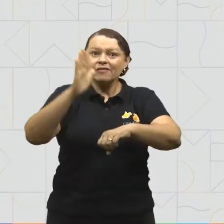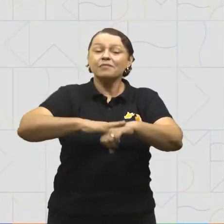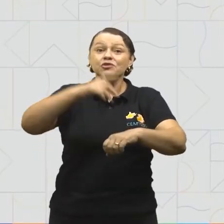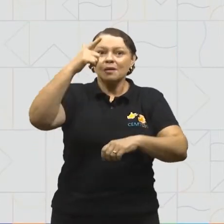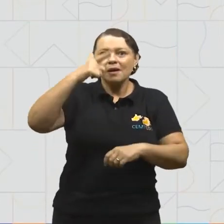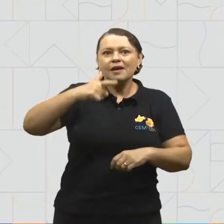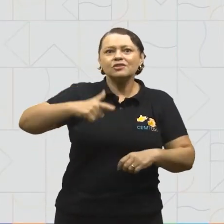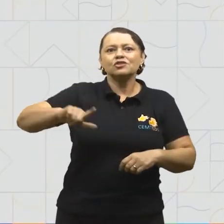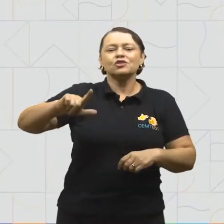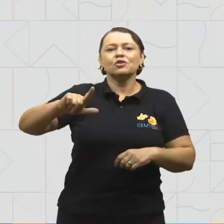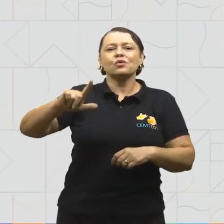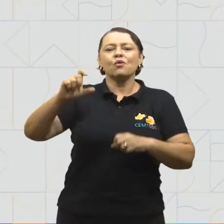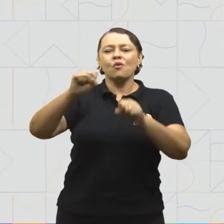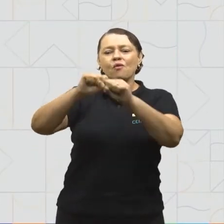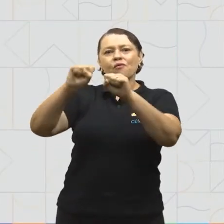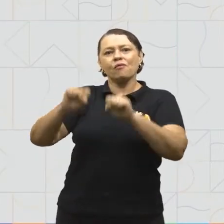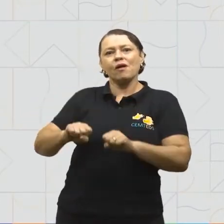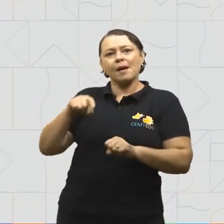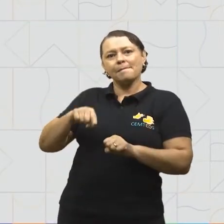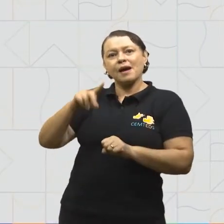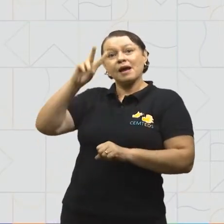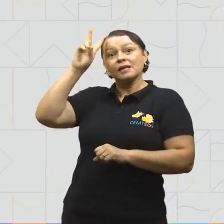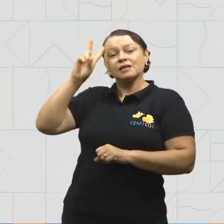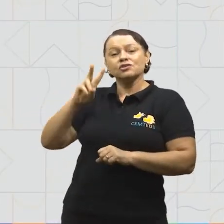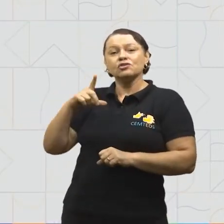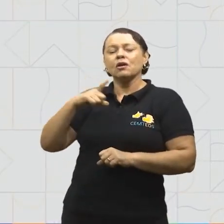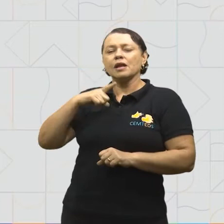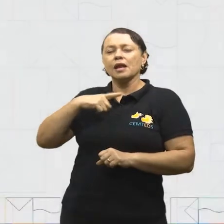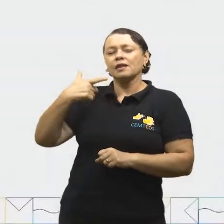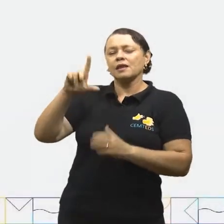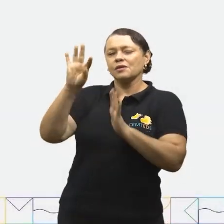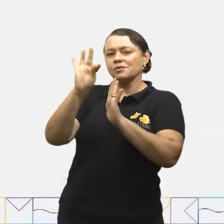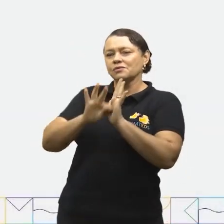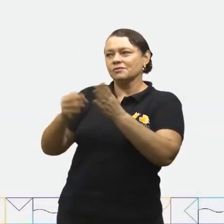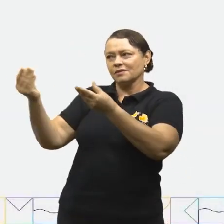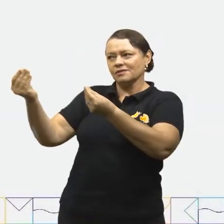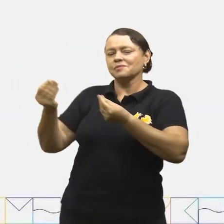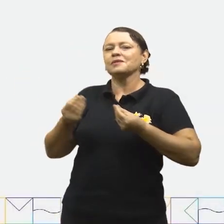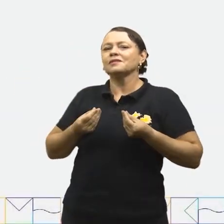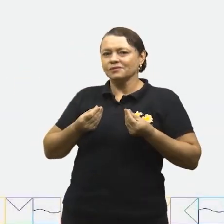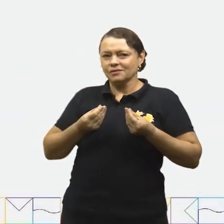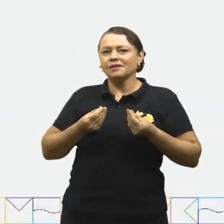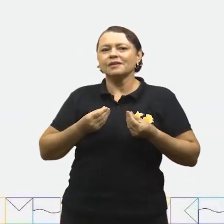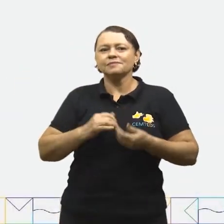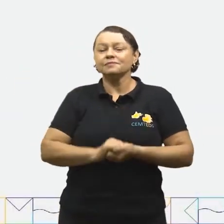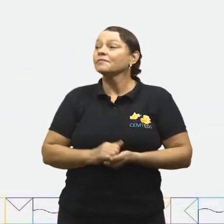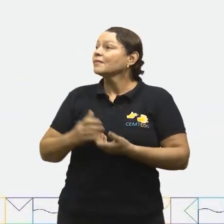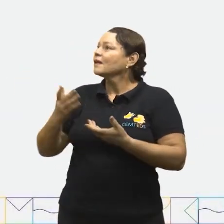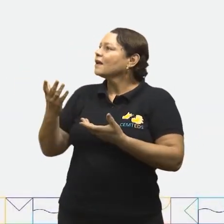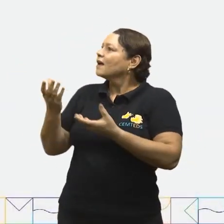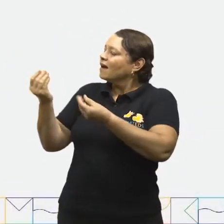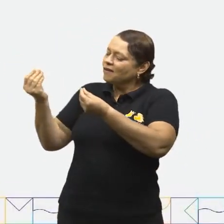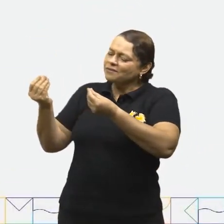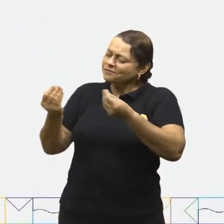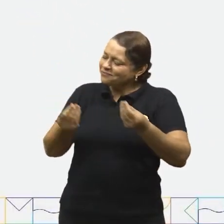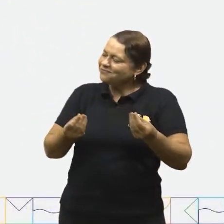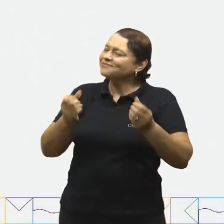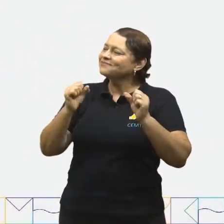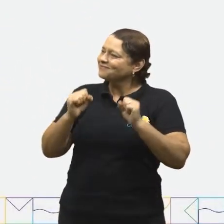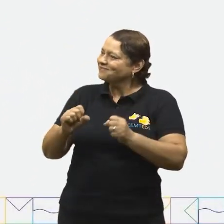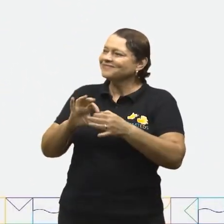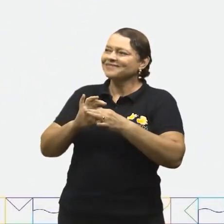novamente. Tenho certeza de que ela tem outro texto para nos relembrar. Fique à vontade, dona máquina.